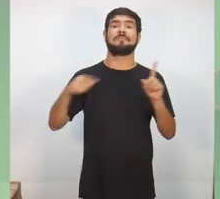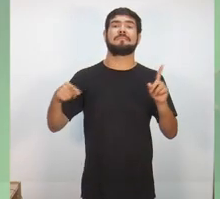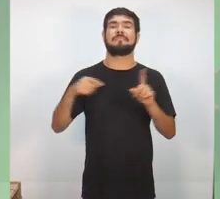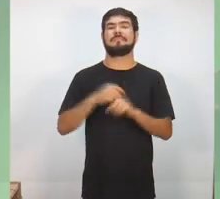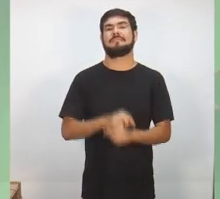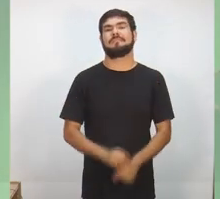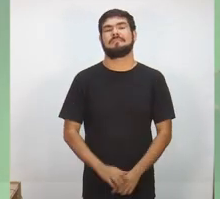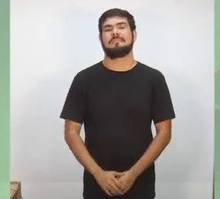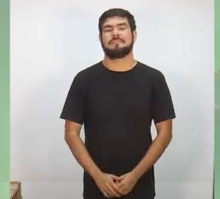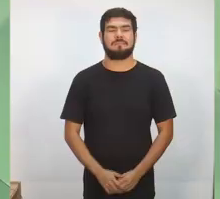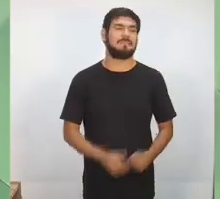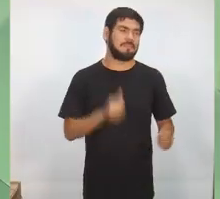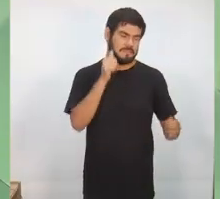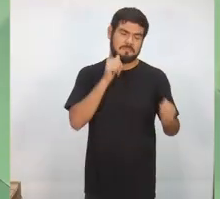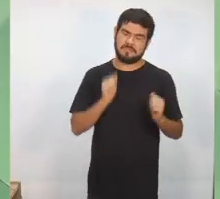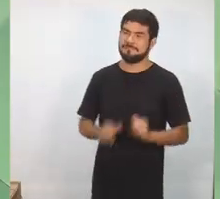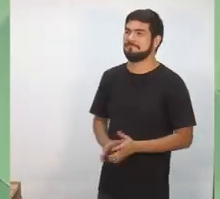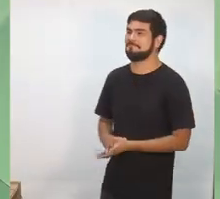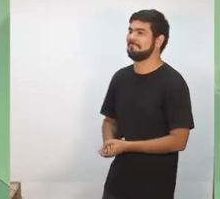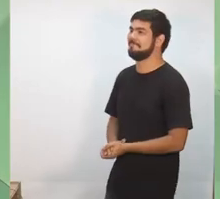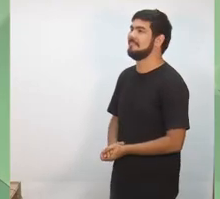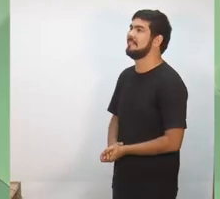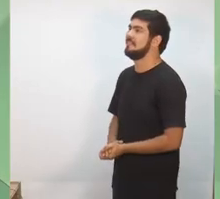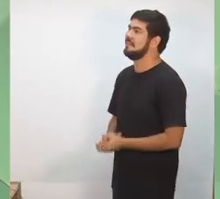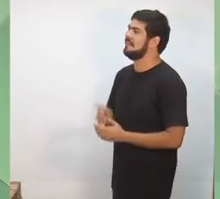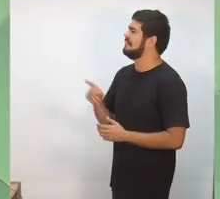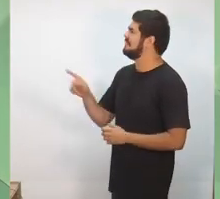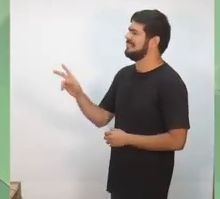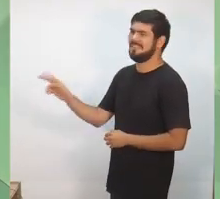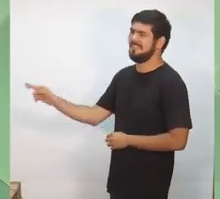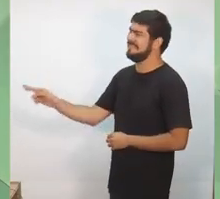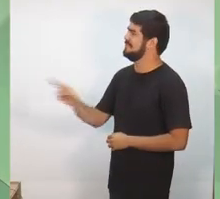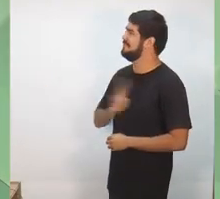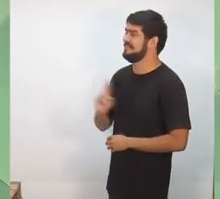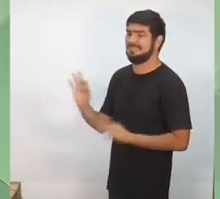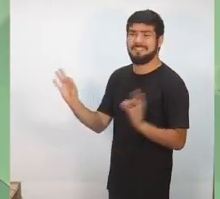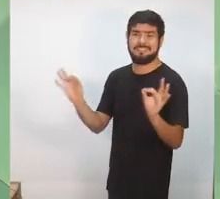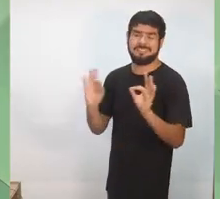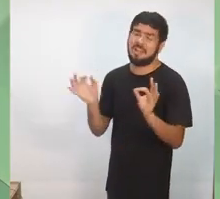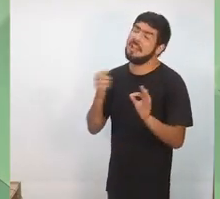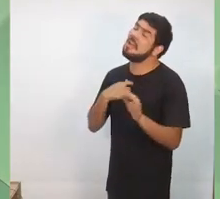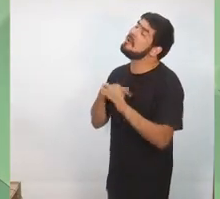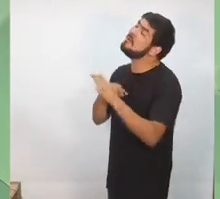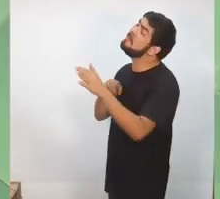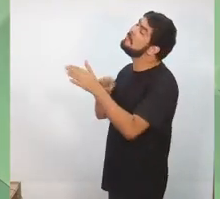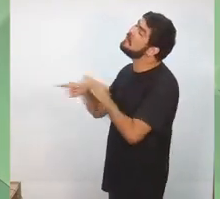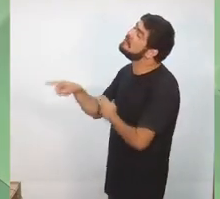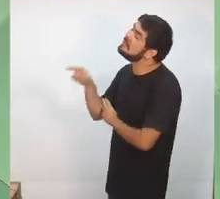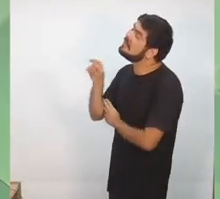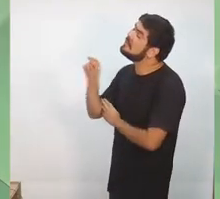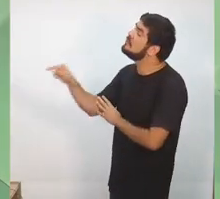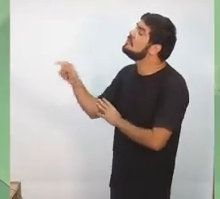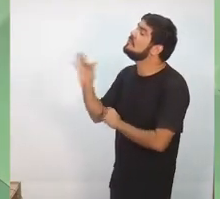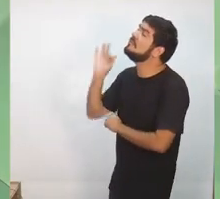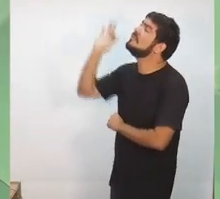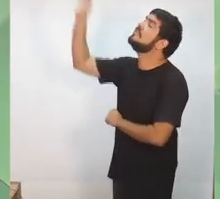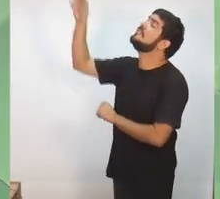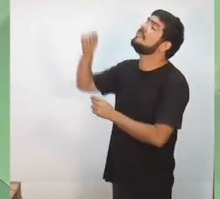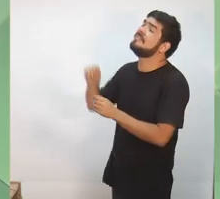a senhora pode começar a falar. Candidato, o não respondeu a minha pergunta. Eu lhe perguntei o que o senhor ia fazer